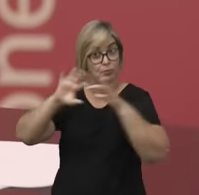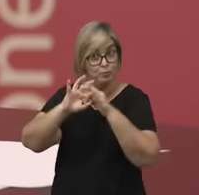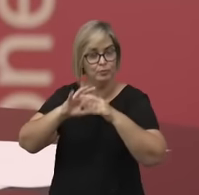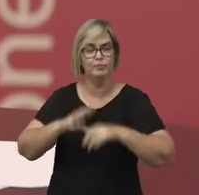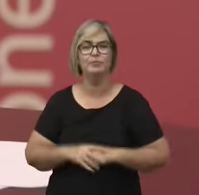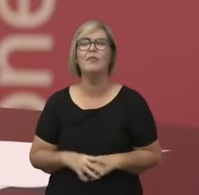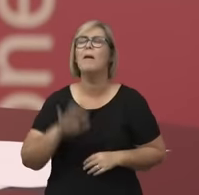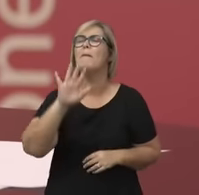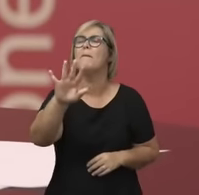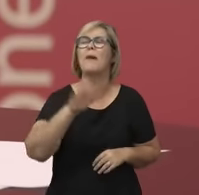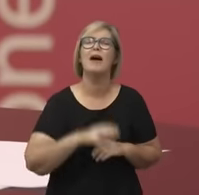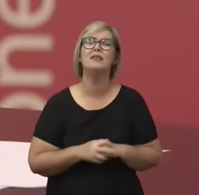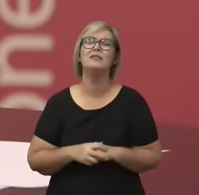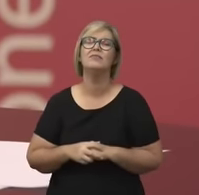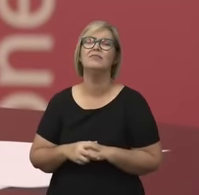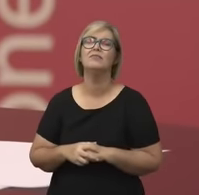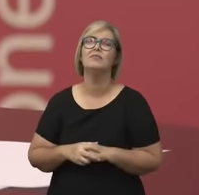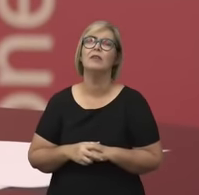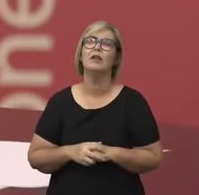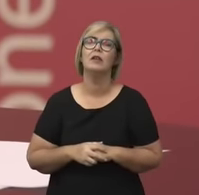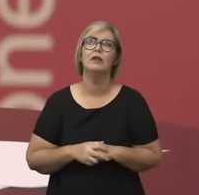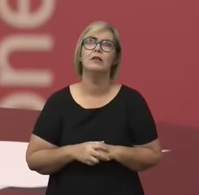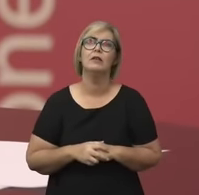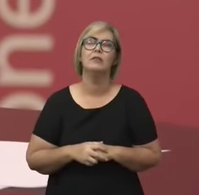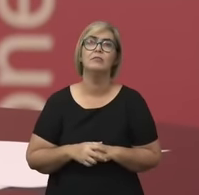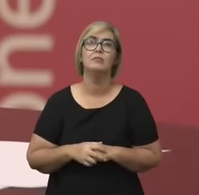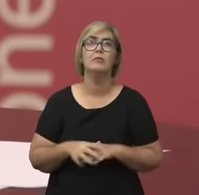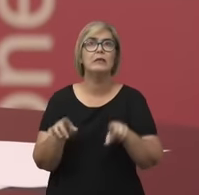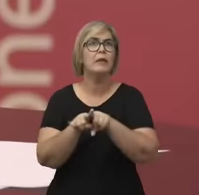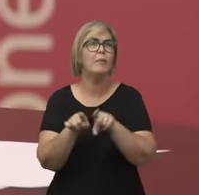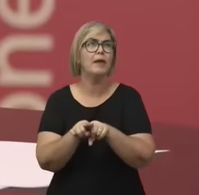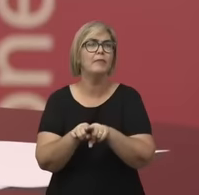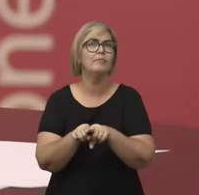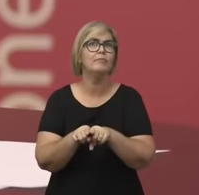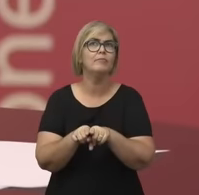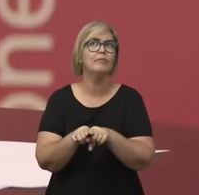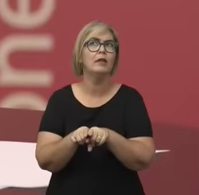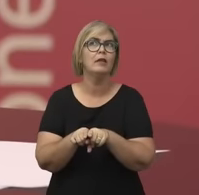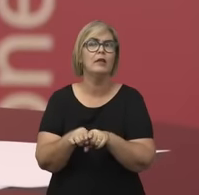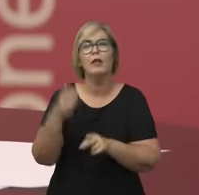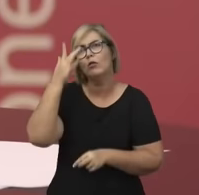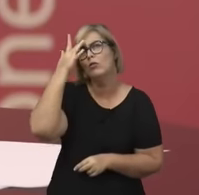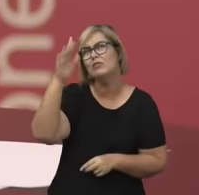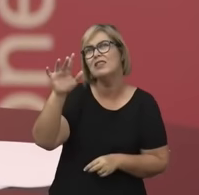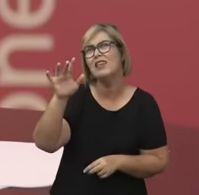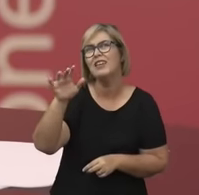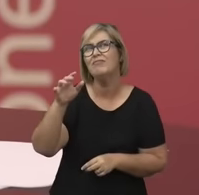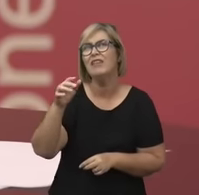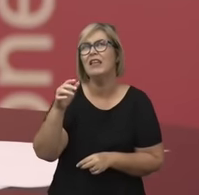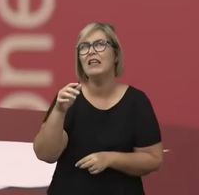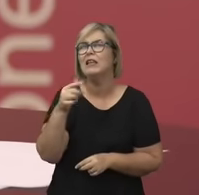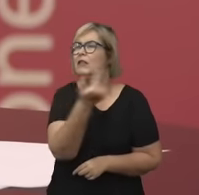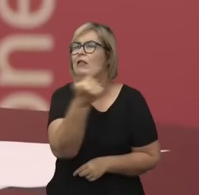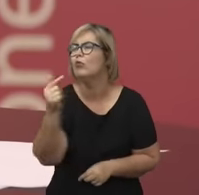não se pode exatamente dizer que ali havia um movimento feminista.